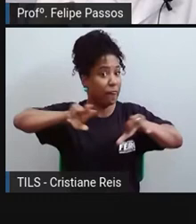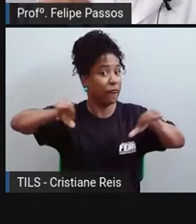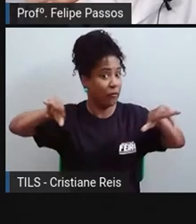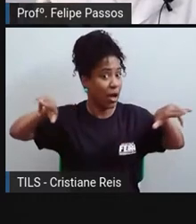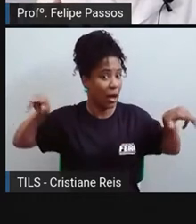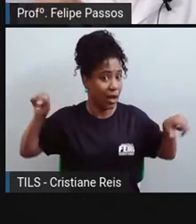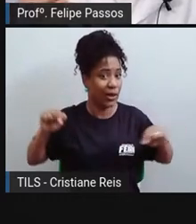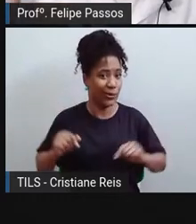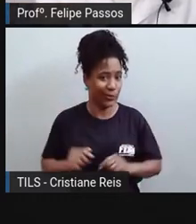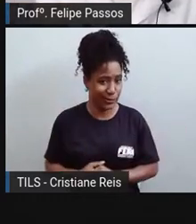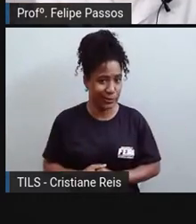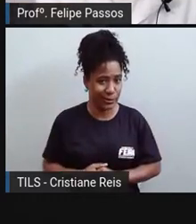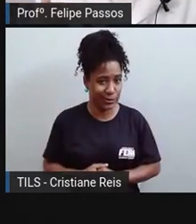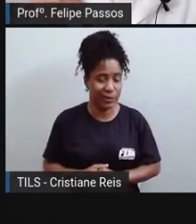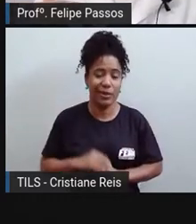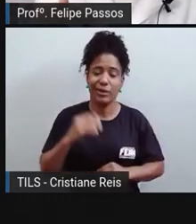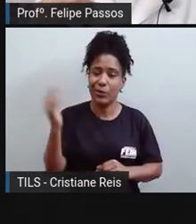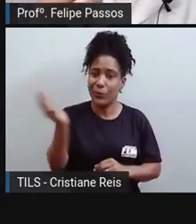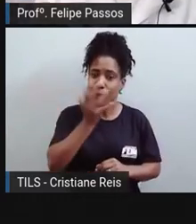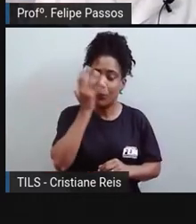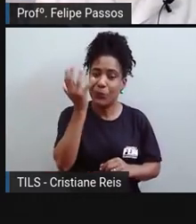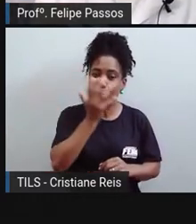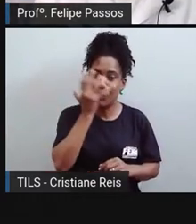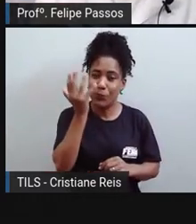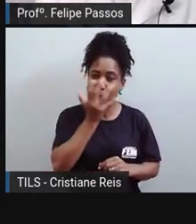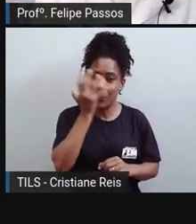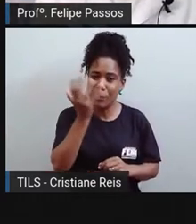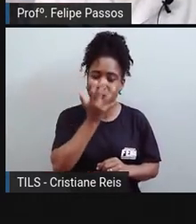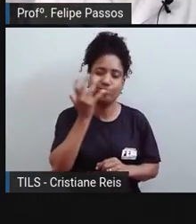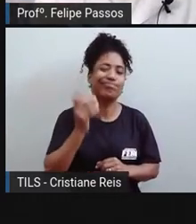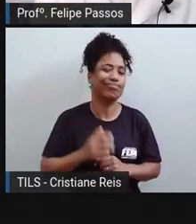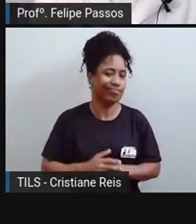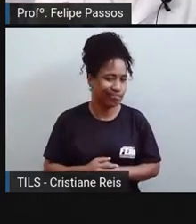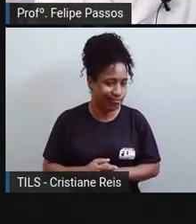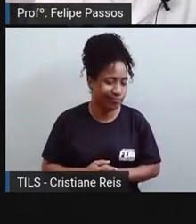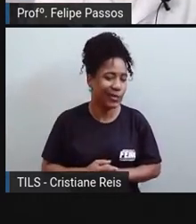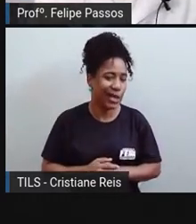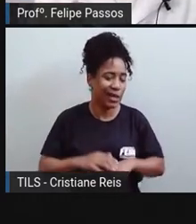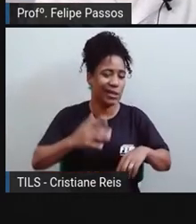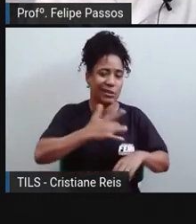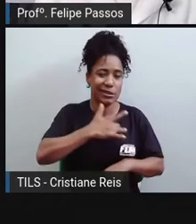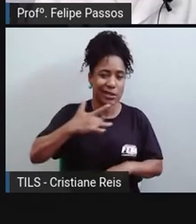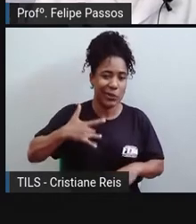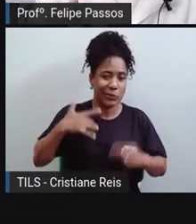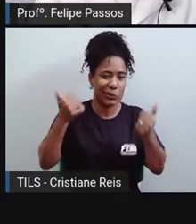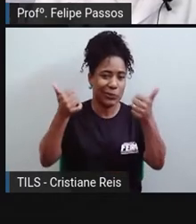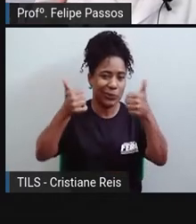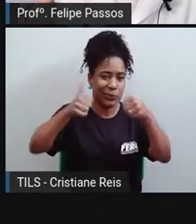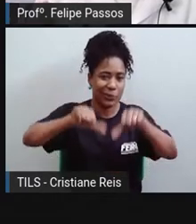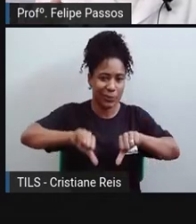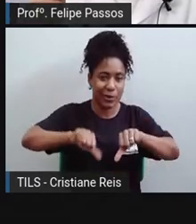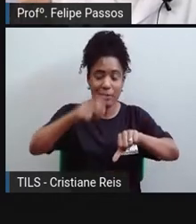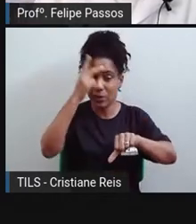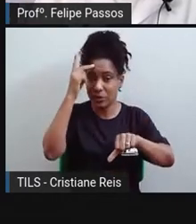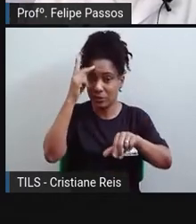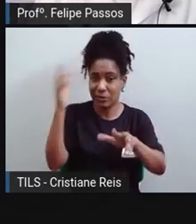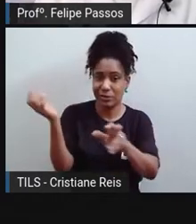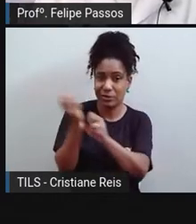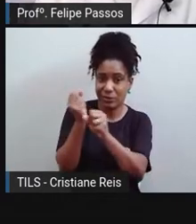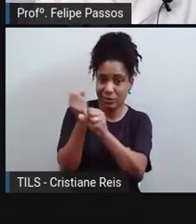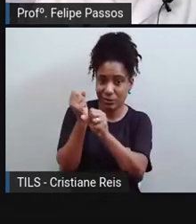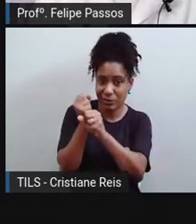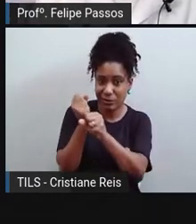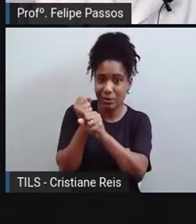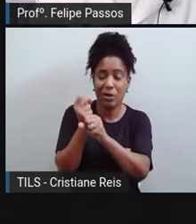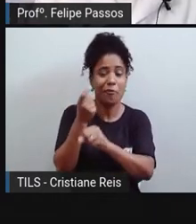vai nos adoecendo aos poucos. Então, existem esses cálculos dos especialistas para ver quanto do que a gente tem de óbito e